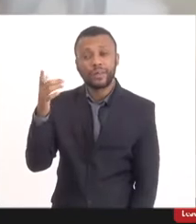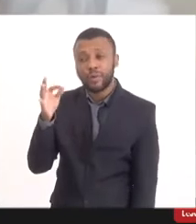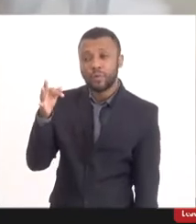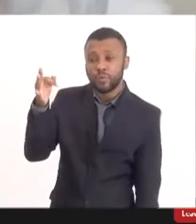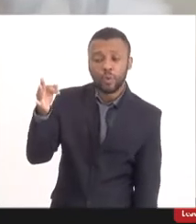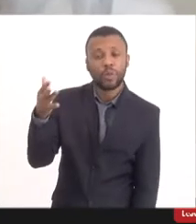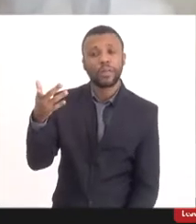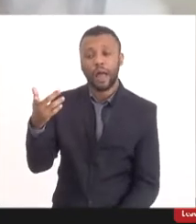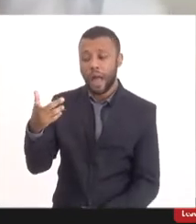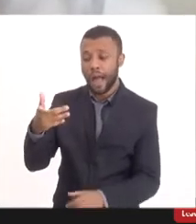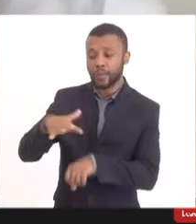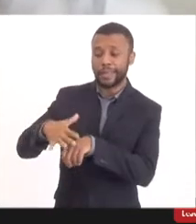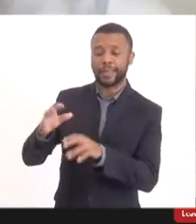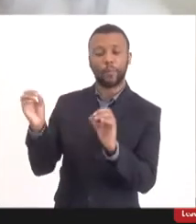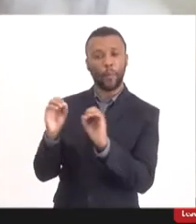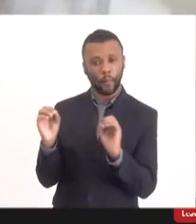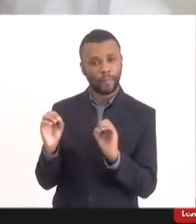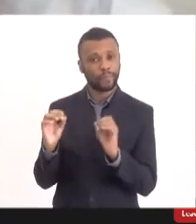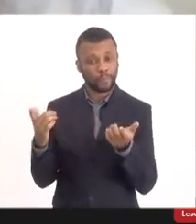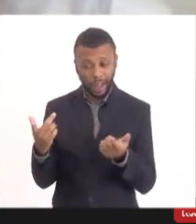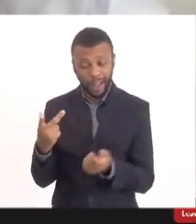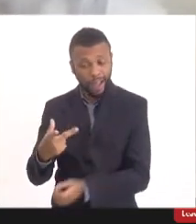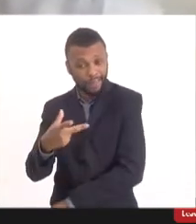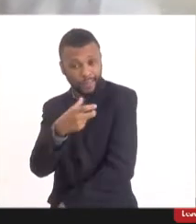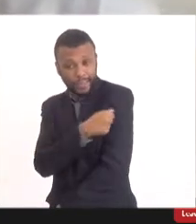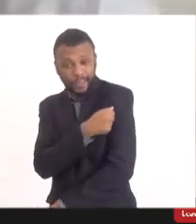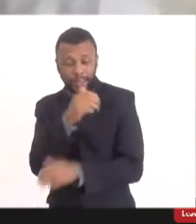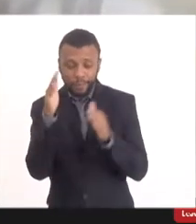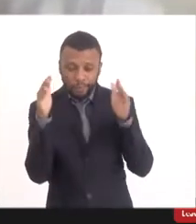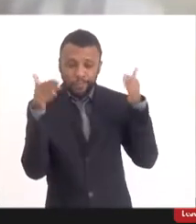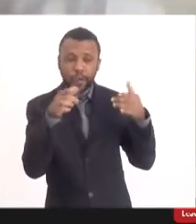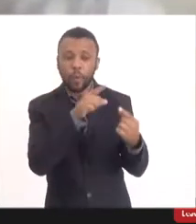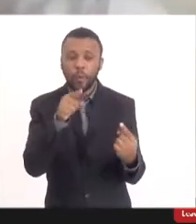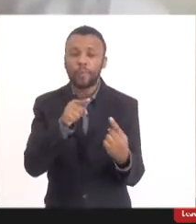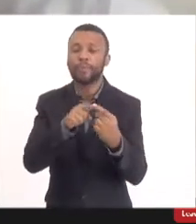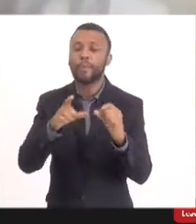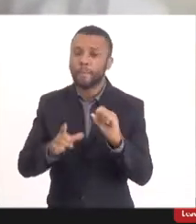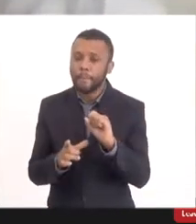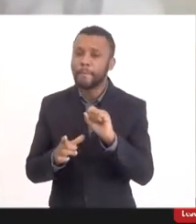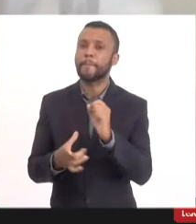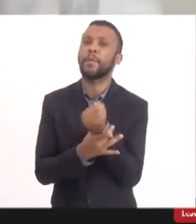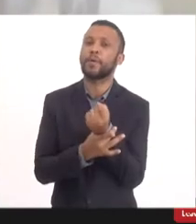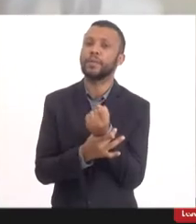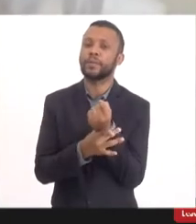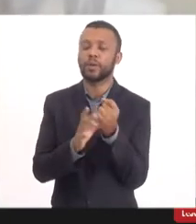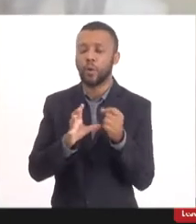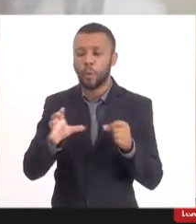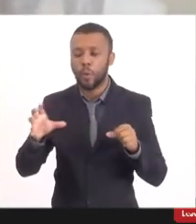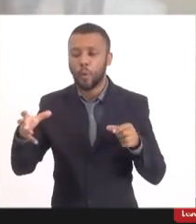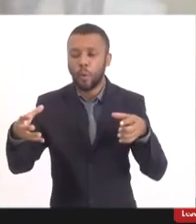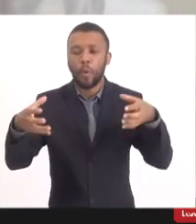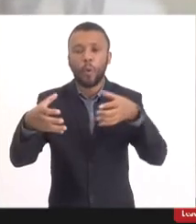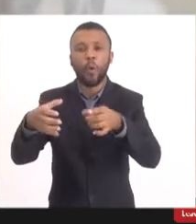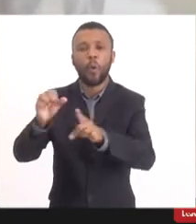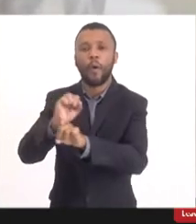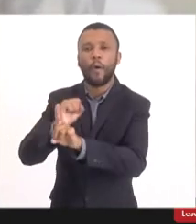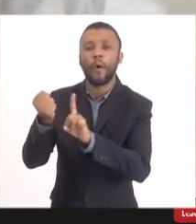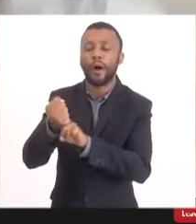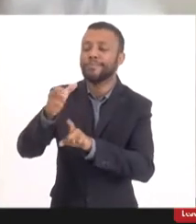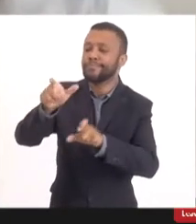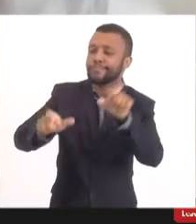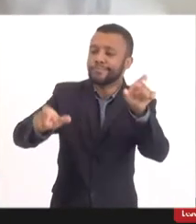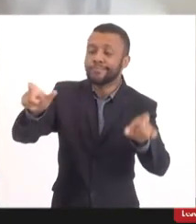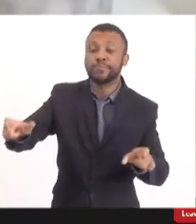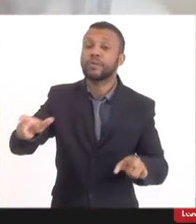As vacinas sempre são voltadas para uma proteção coletiva, que não é uma ação só